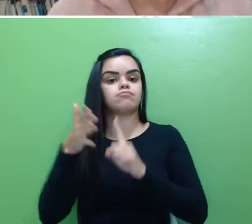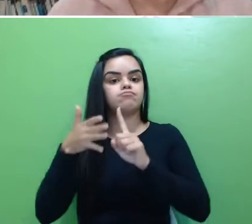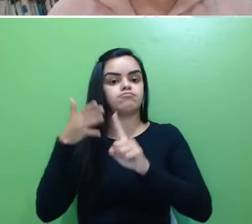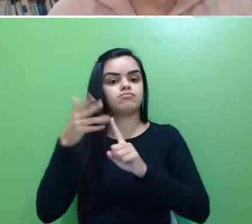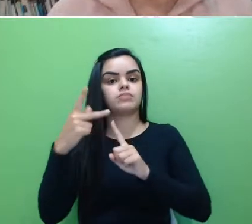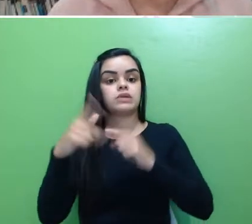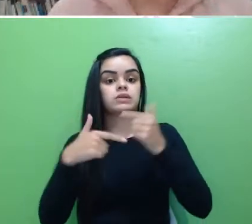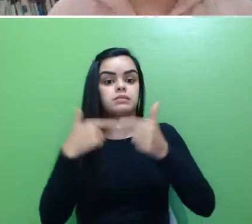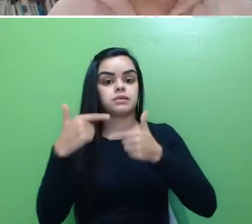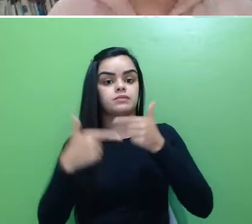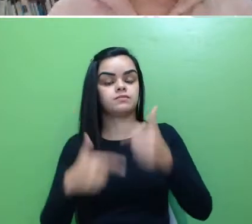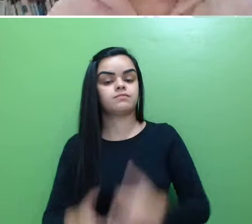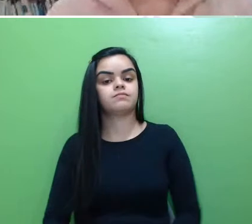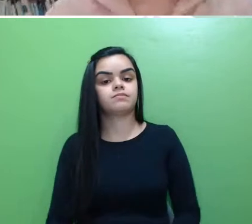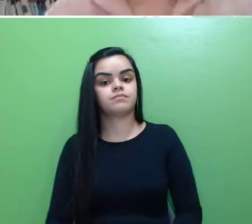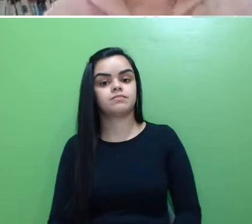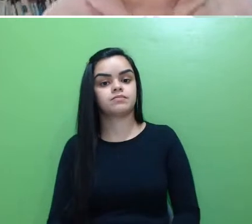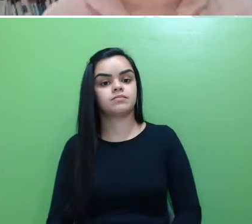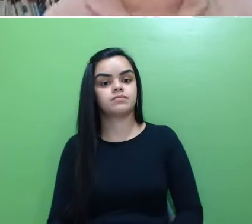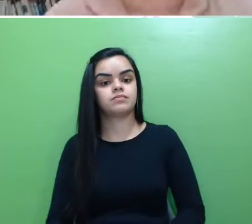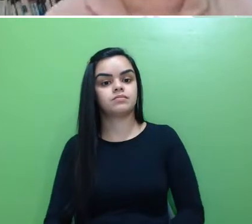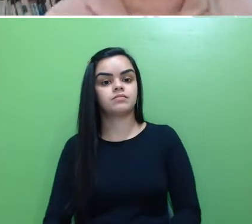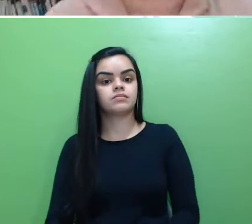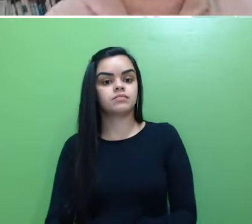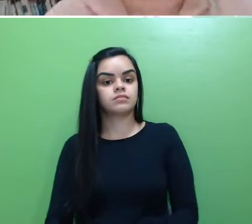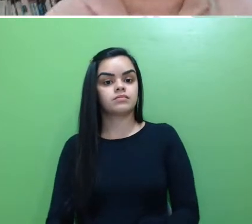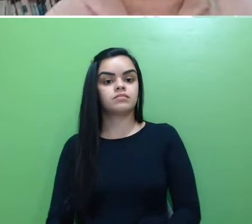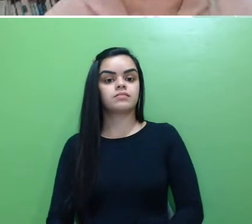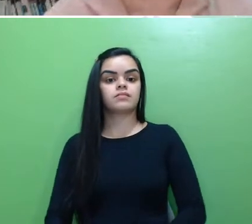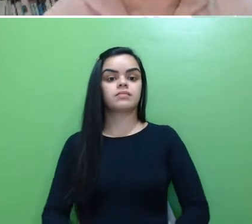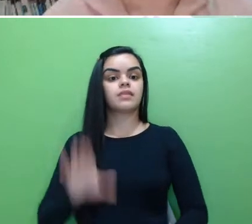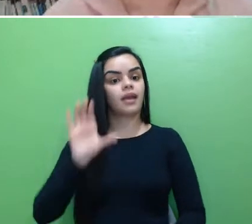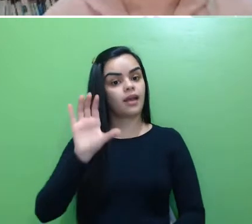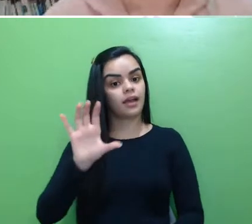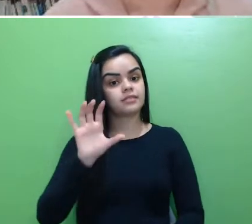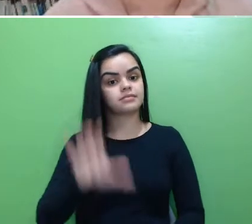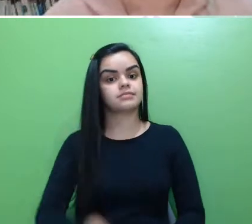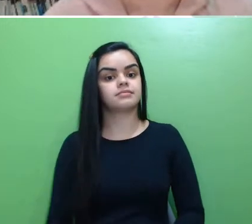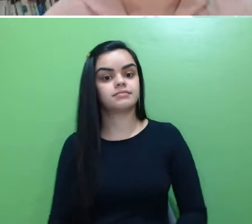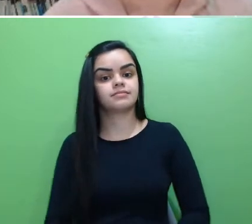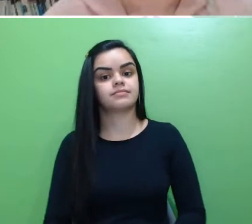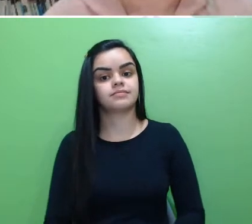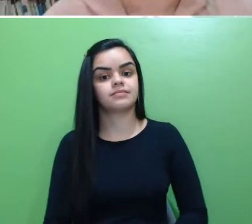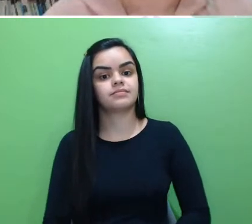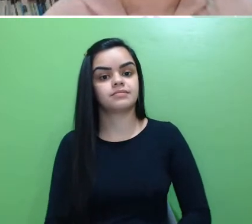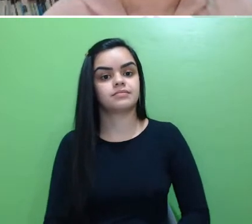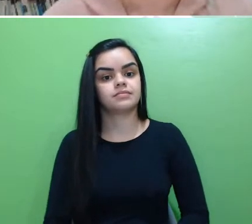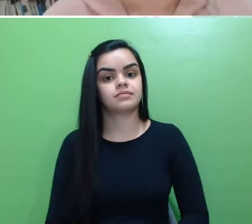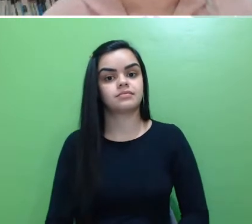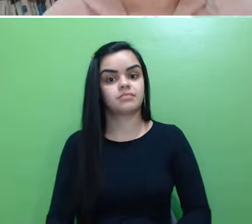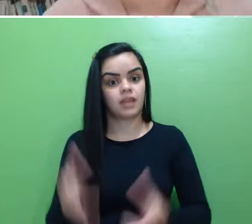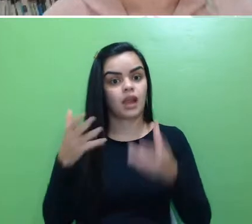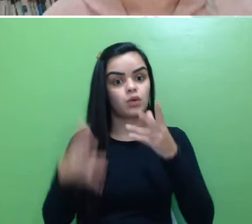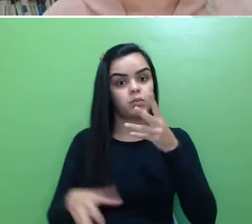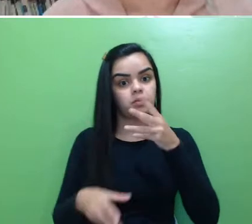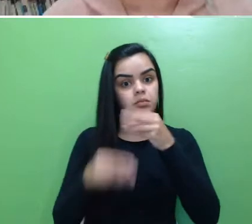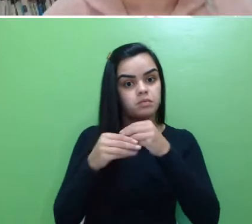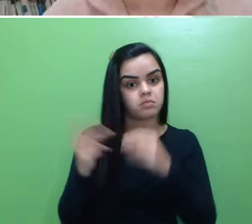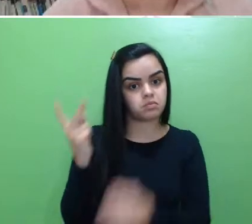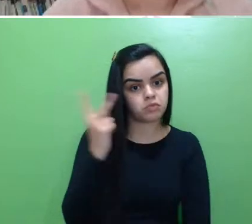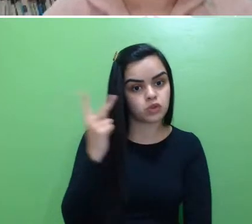apresentador de trabalho. Eu acredito que são esses. Professora Cíntia, professor Leandro,